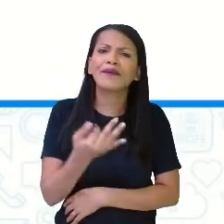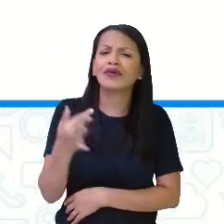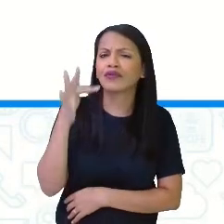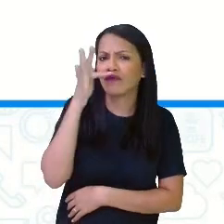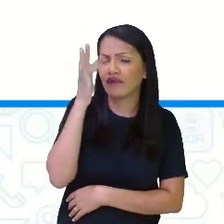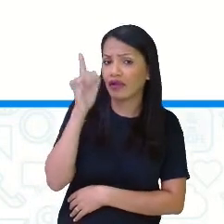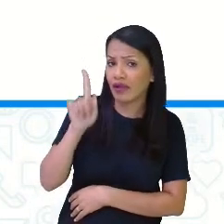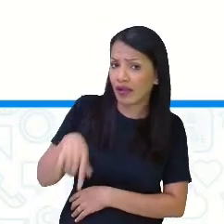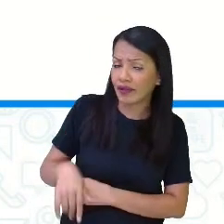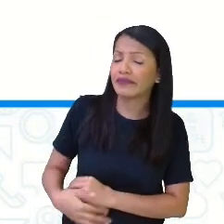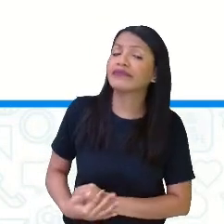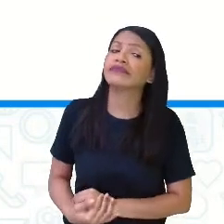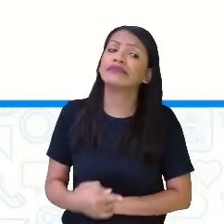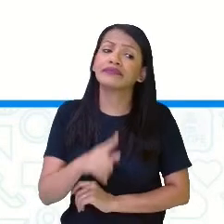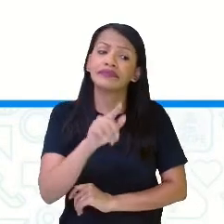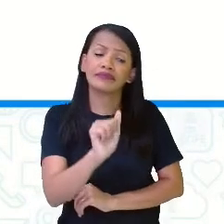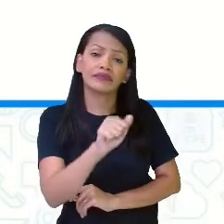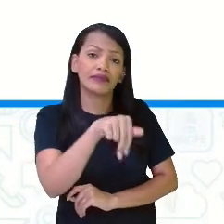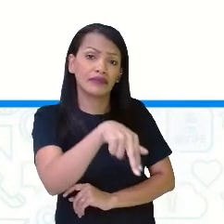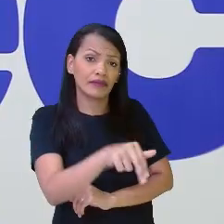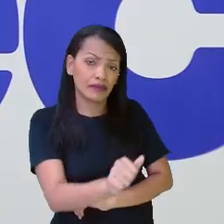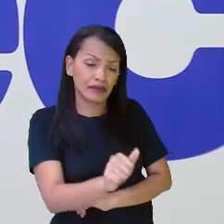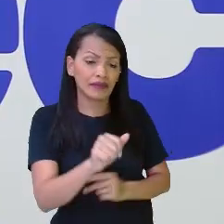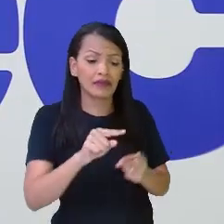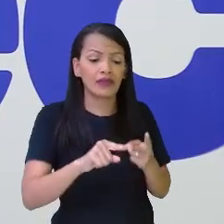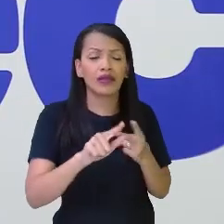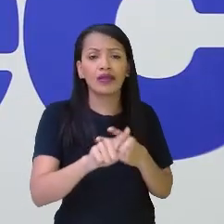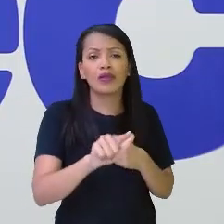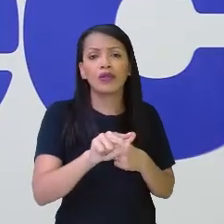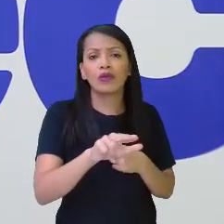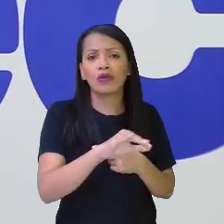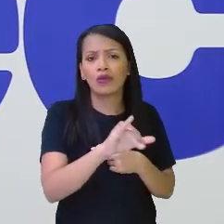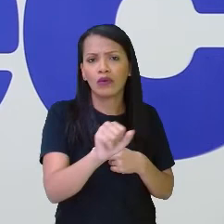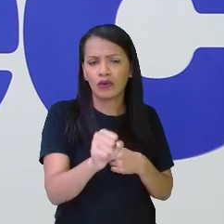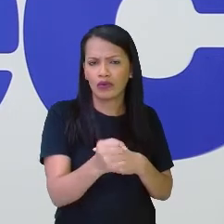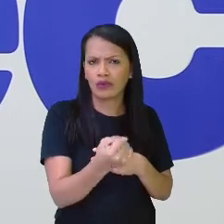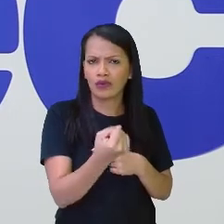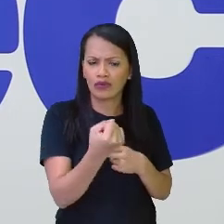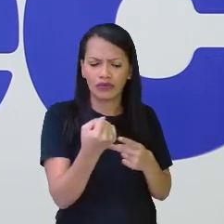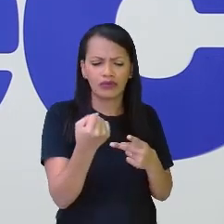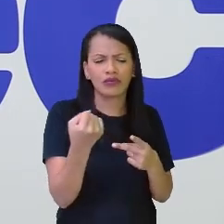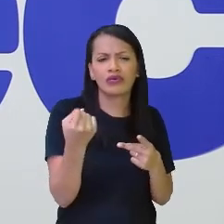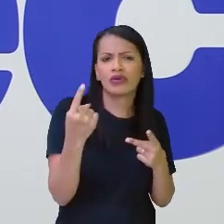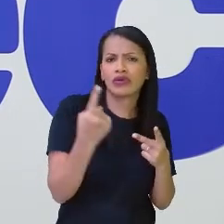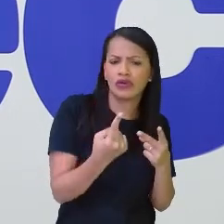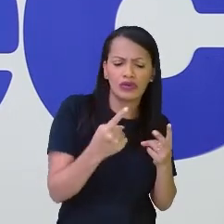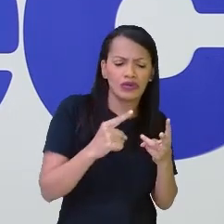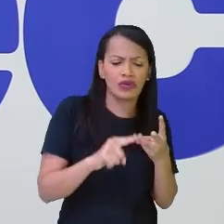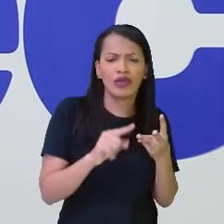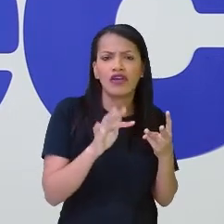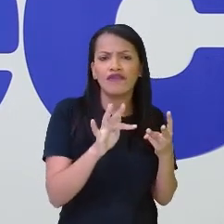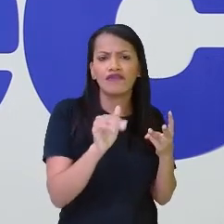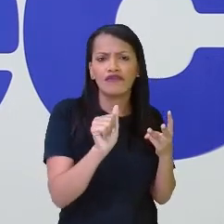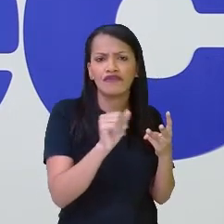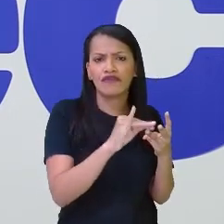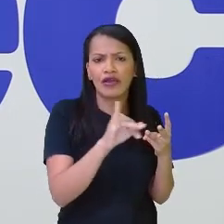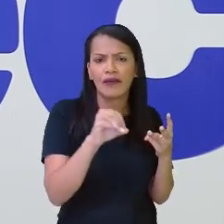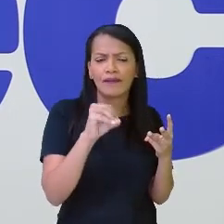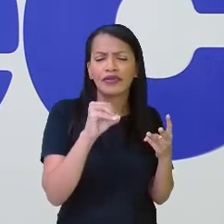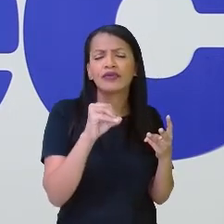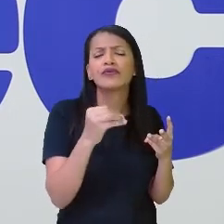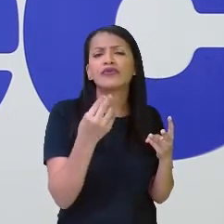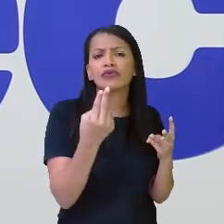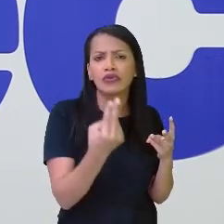são? Ela colocou aqui a Ana, o Lucas. O Lucas colocou um, a Ana colocou dois, o Fábio colocou dois. E agora a Ana colocou